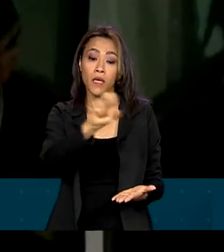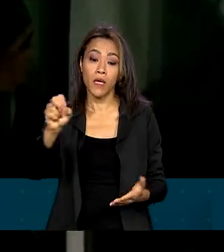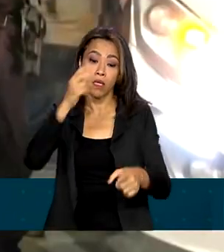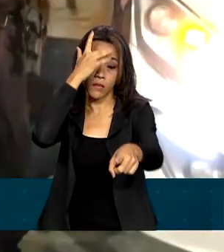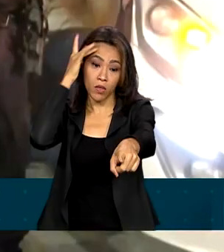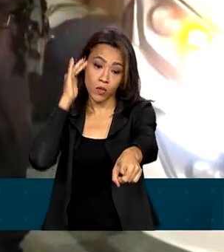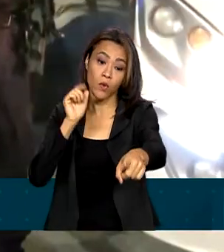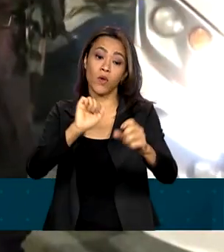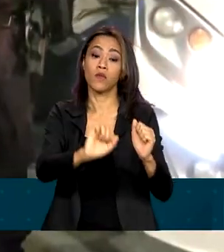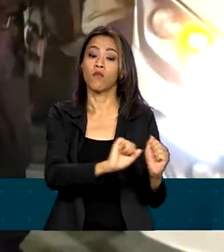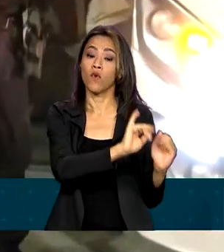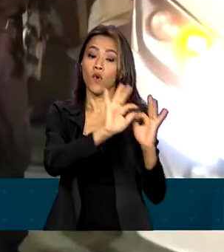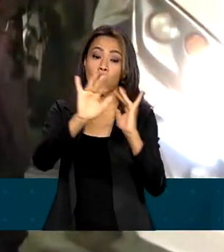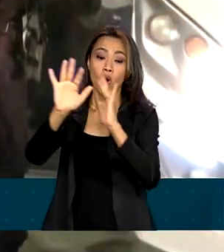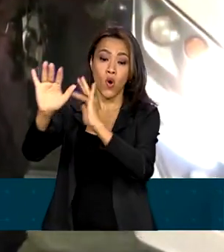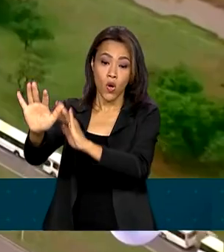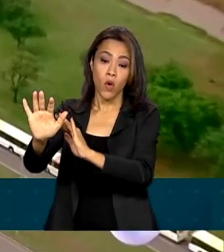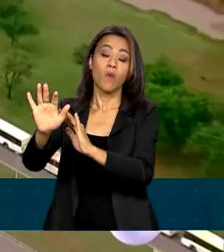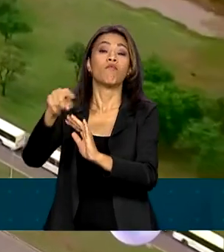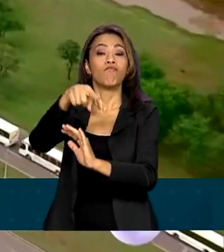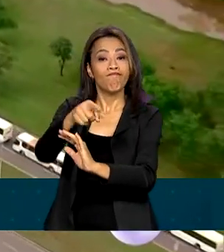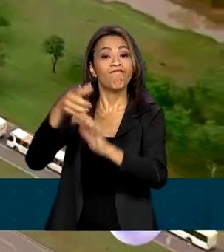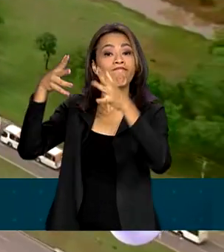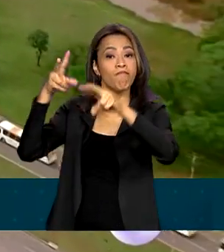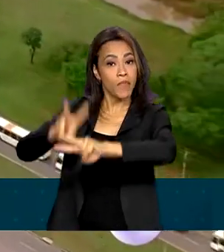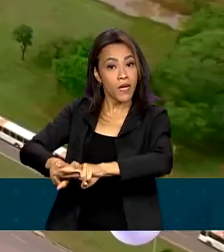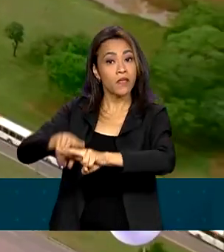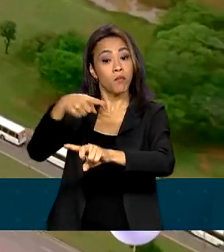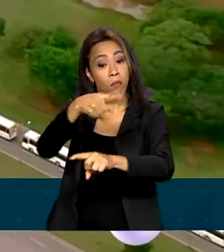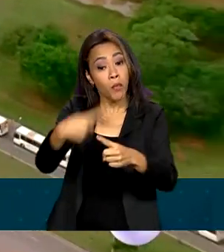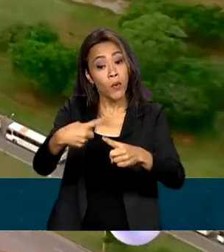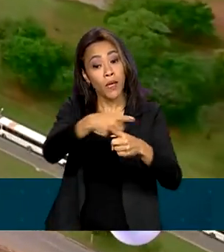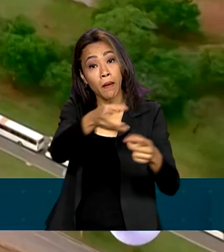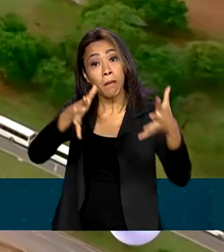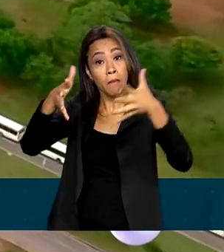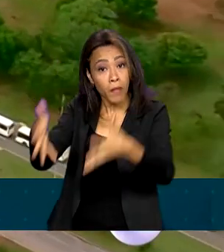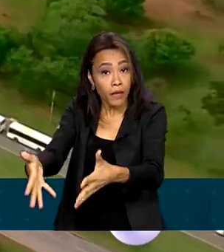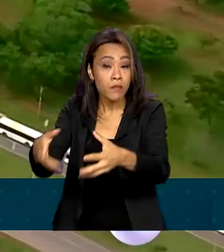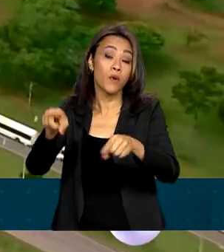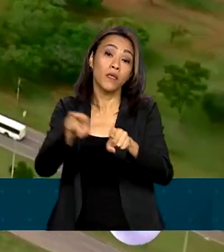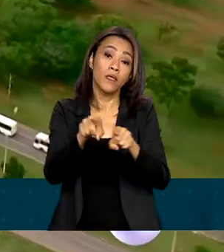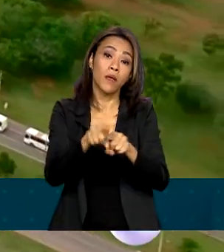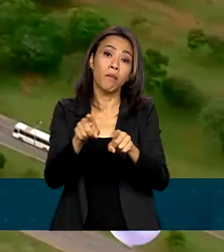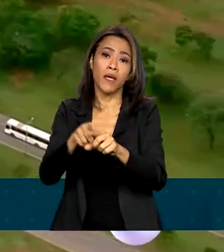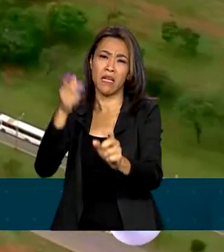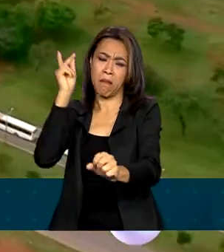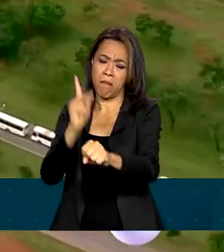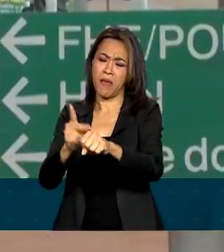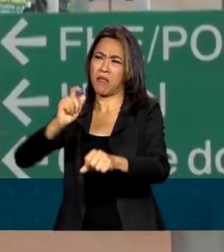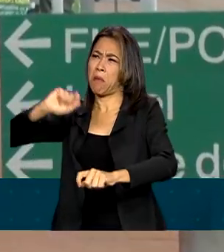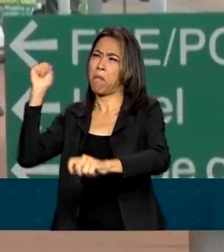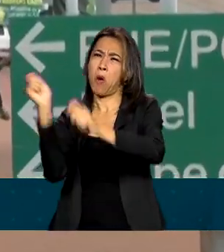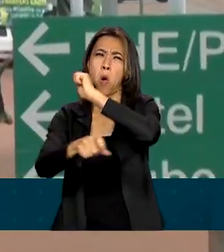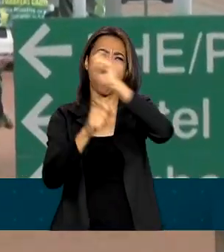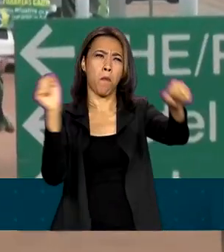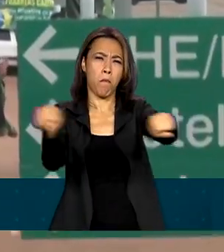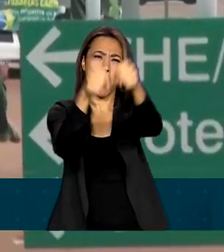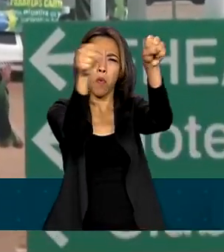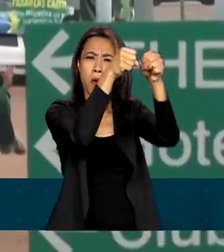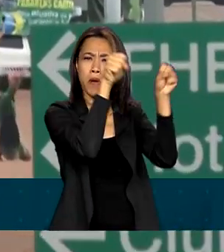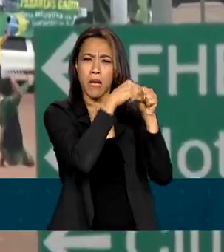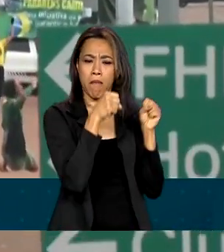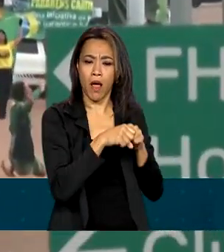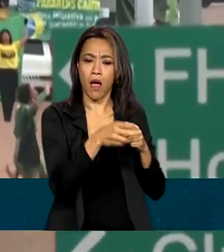detidas por participar da invasão e destruição de prédios públicos dos três poderes em Brasília. Parte dos